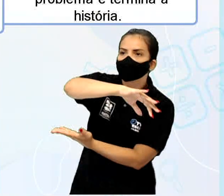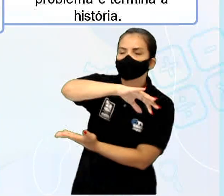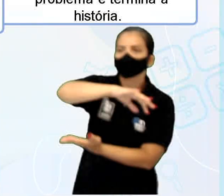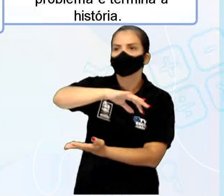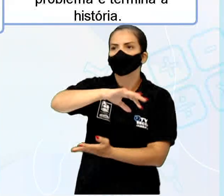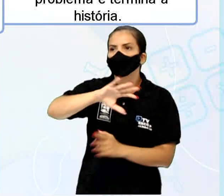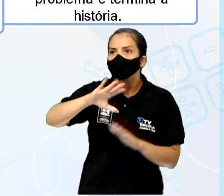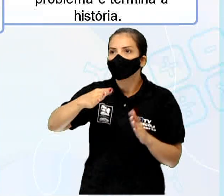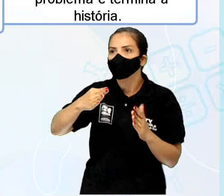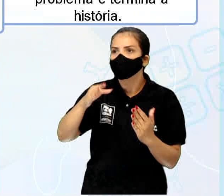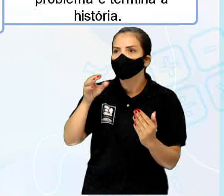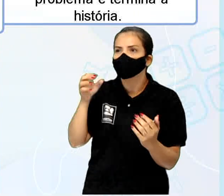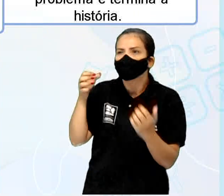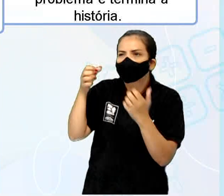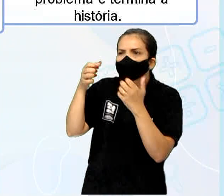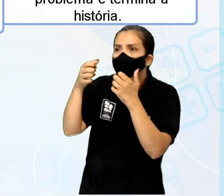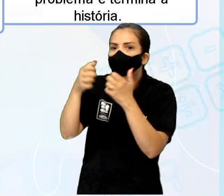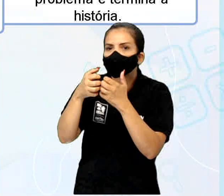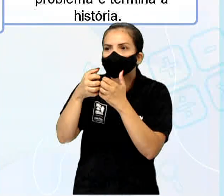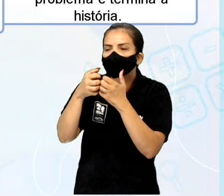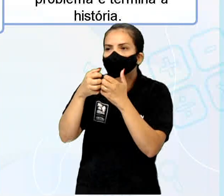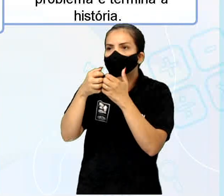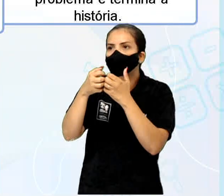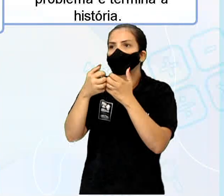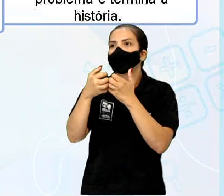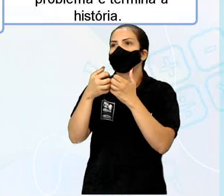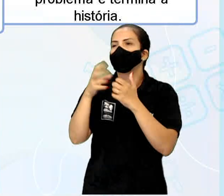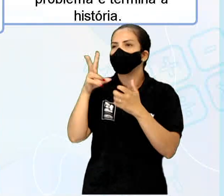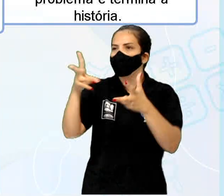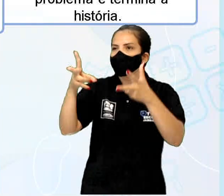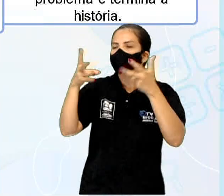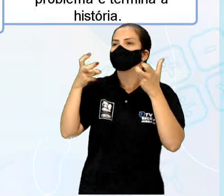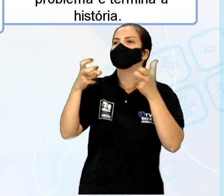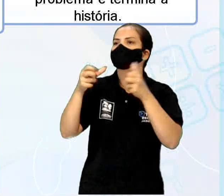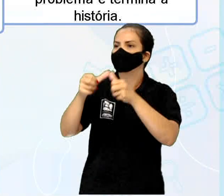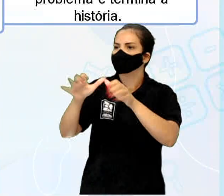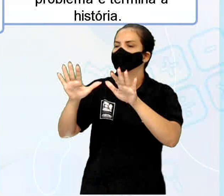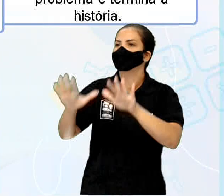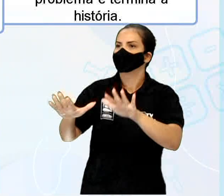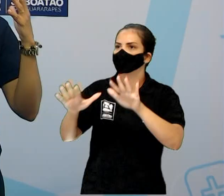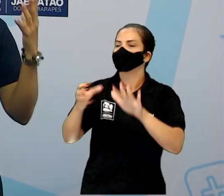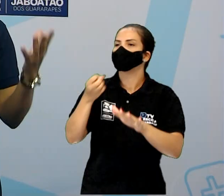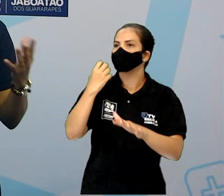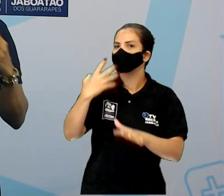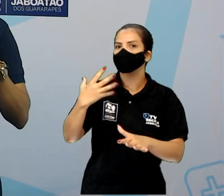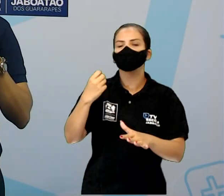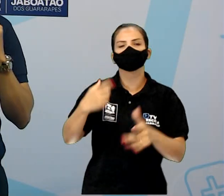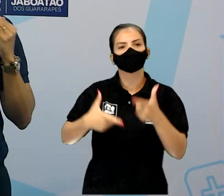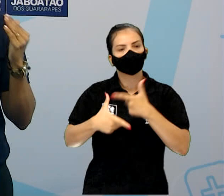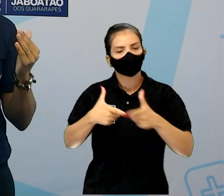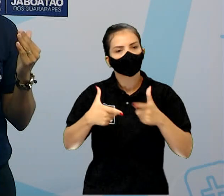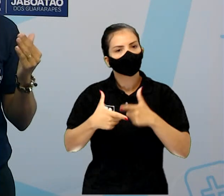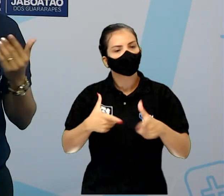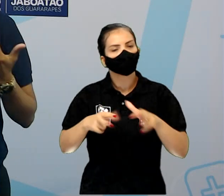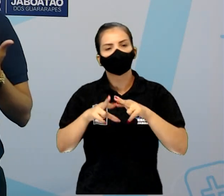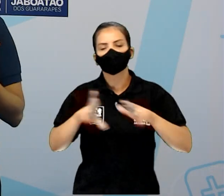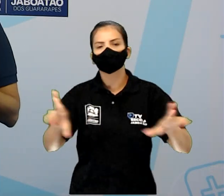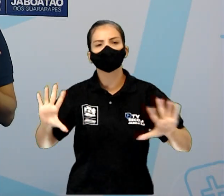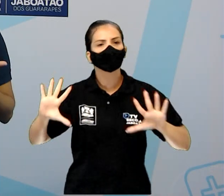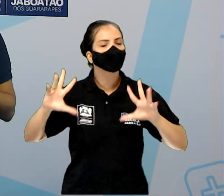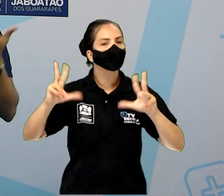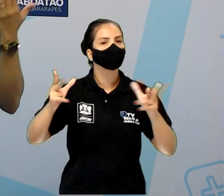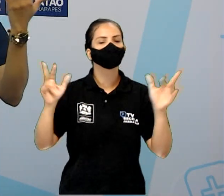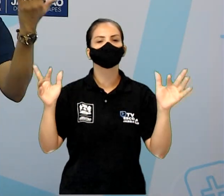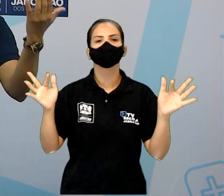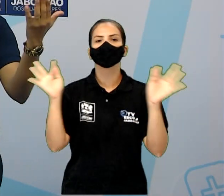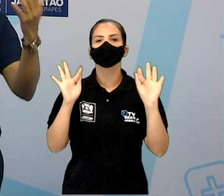se aproximam, percebem que ele está exatamente como deveria estar. Olha aí. O problema resolvi. Todo mundo feliz. E quem